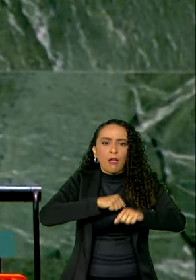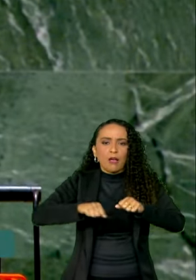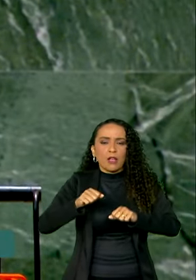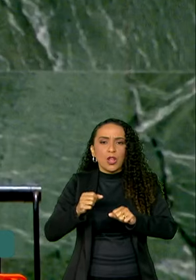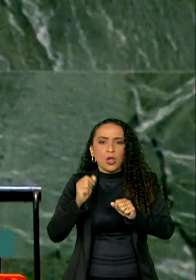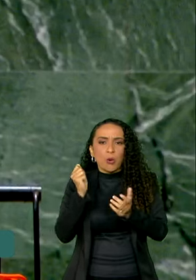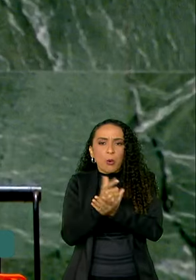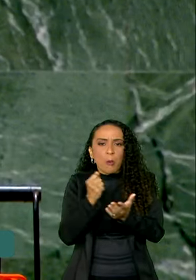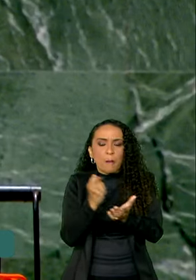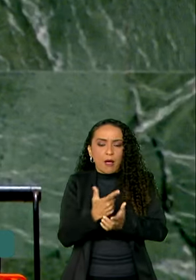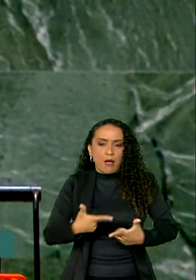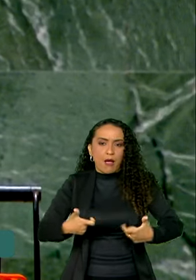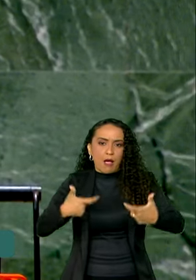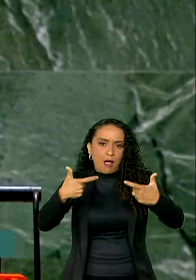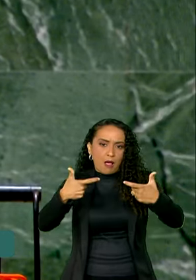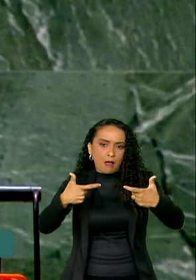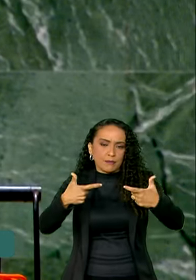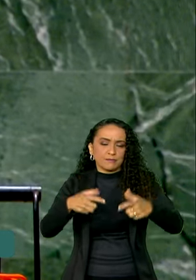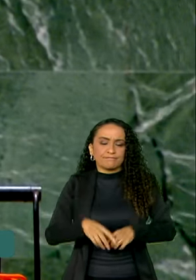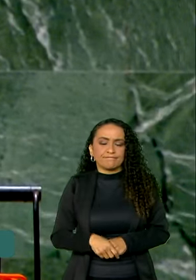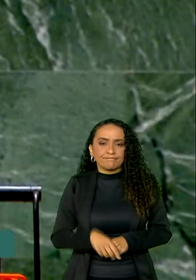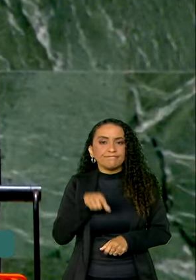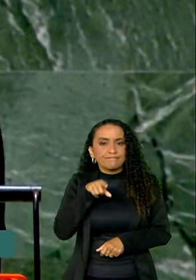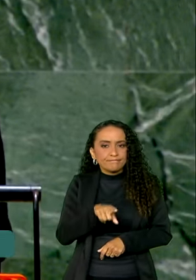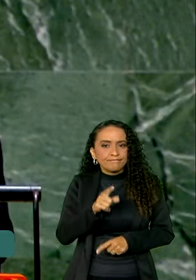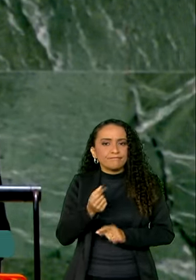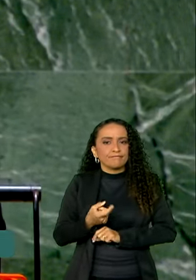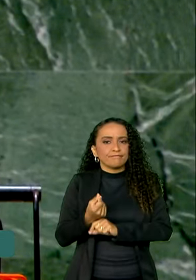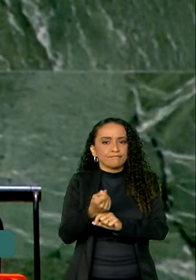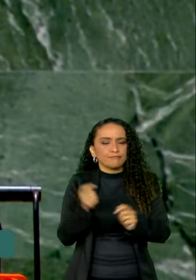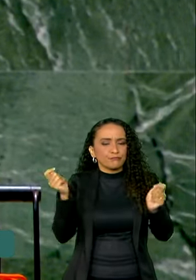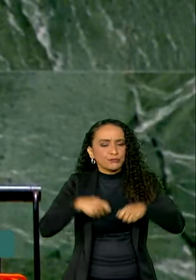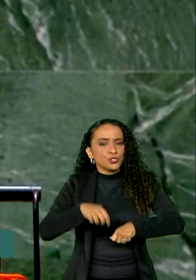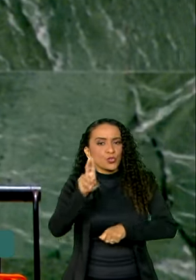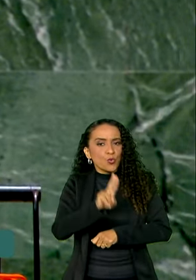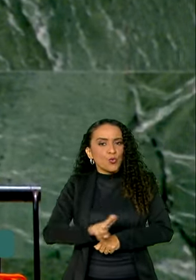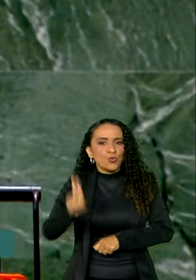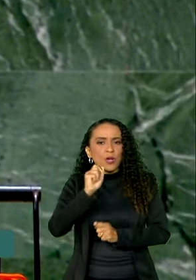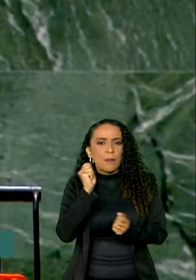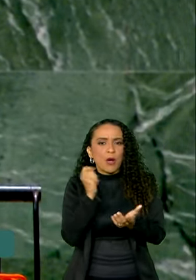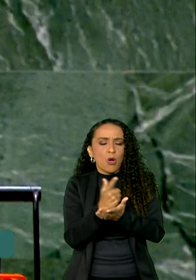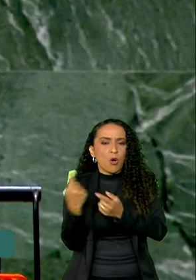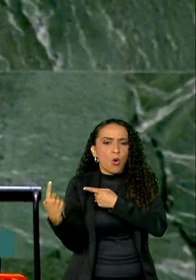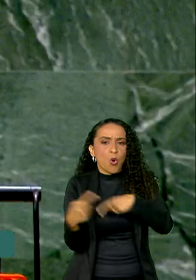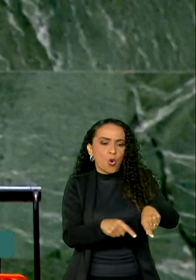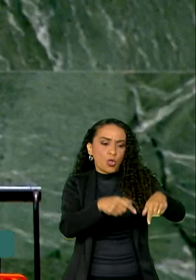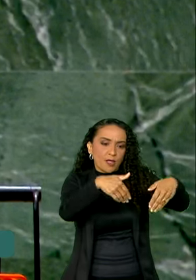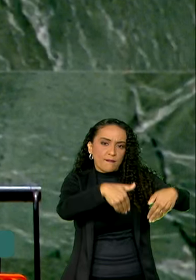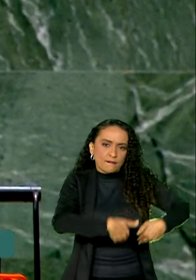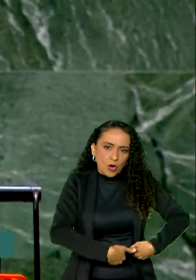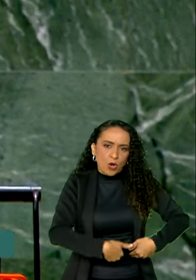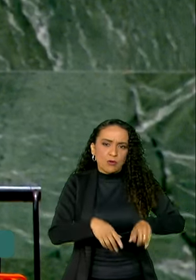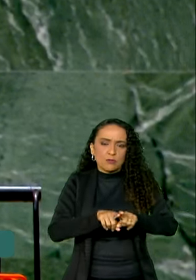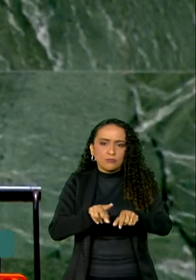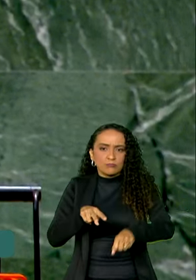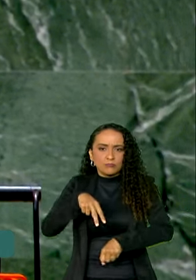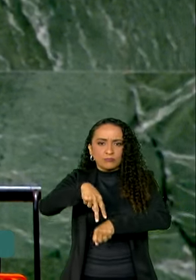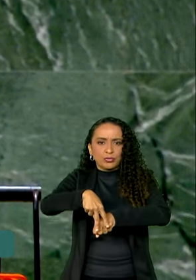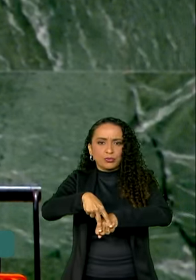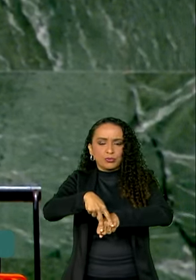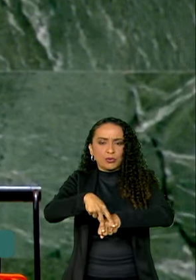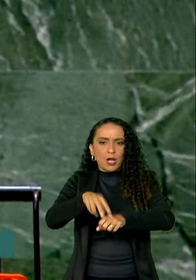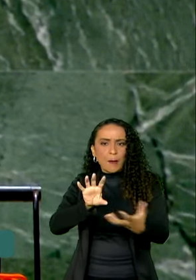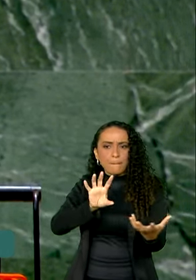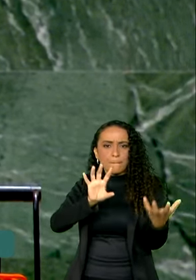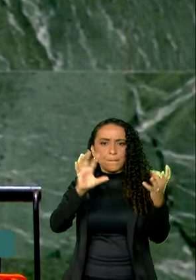nucleares. Estes recursos poderiam ter sido utilizados para combater a fome e enfrentar a mudança do